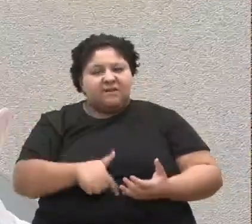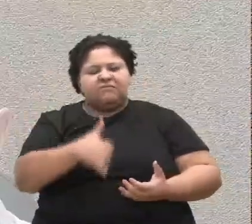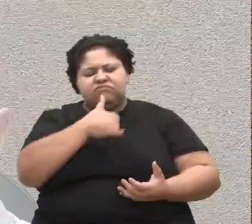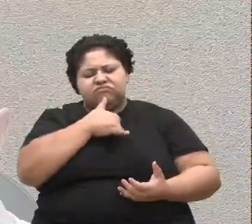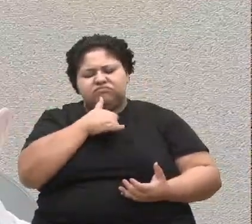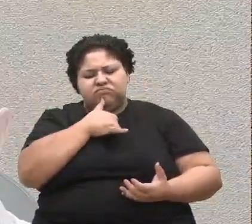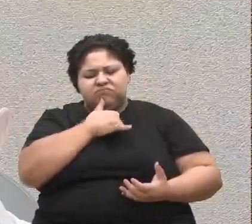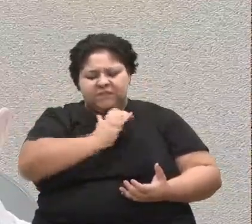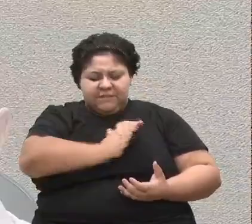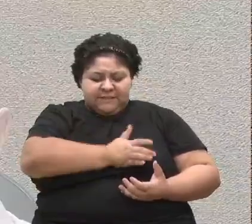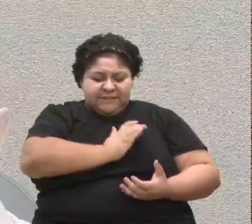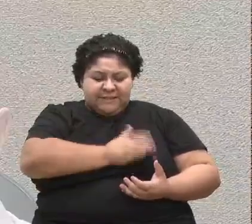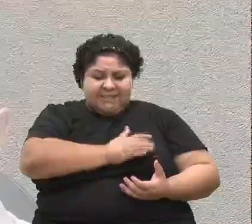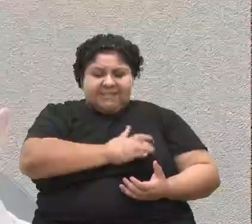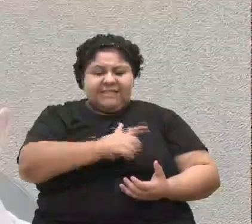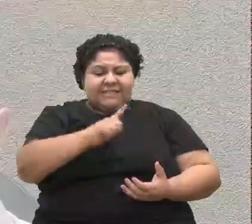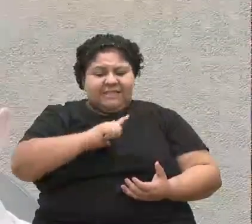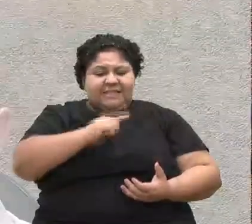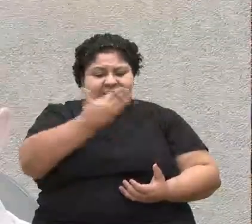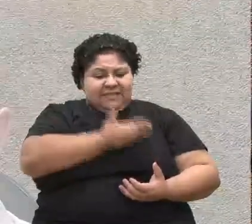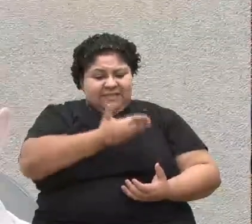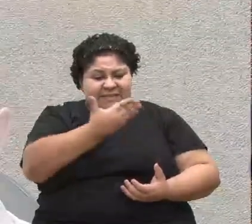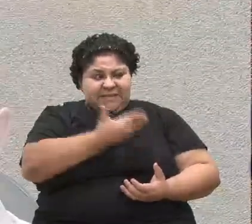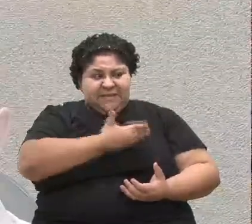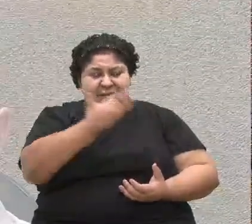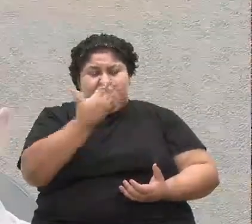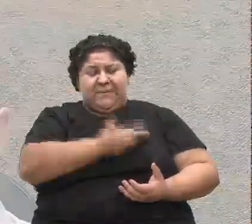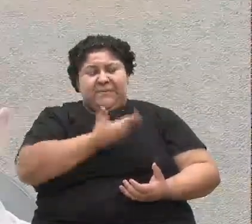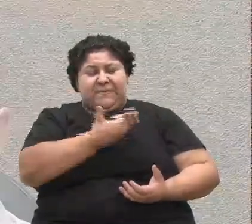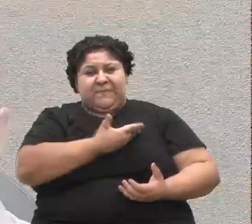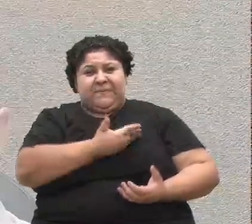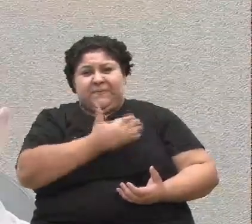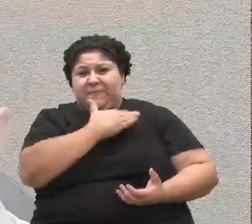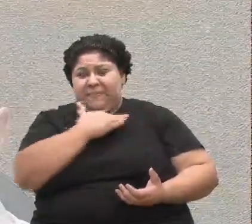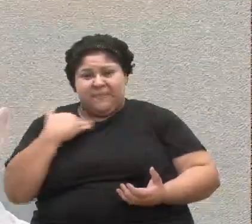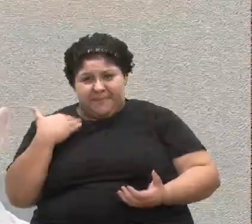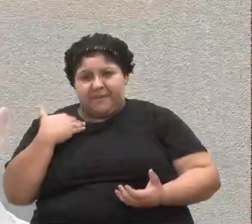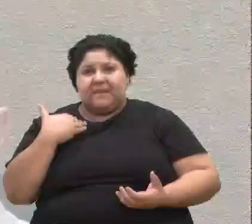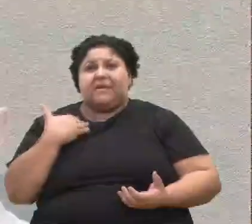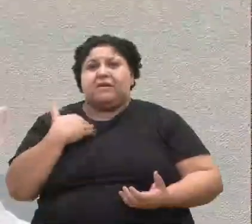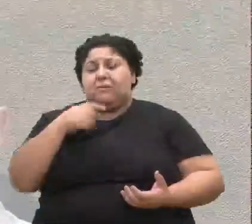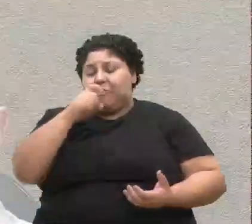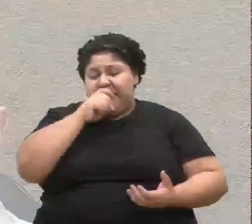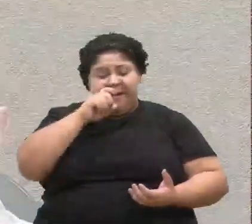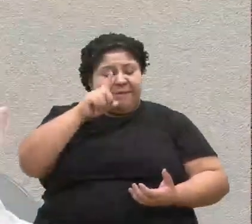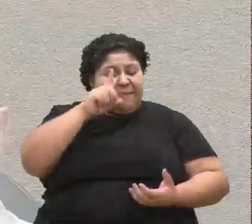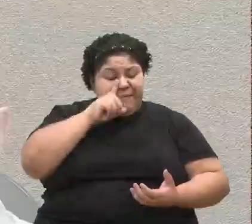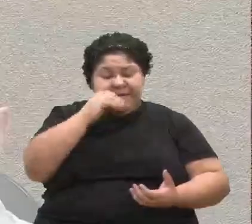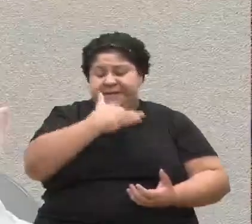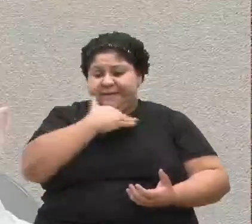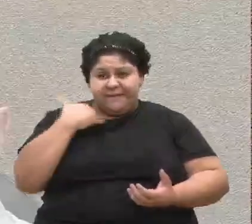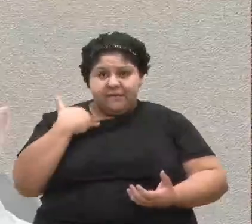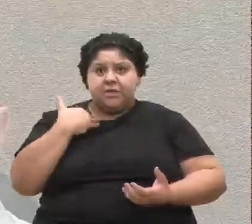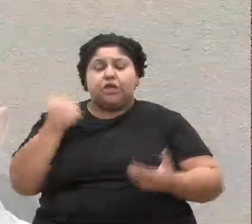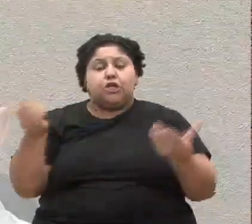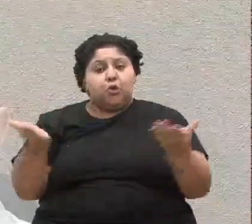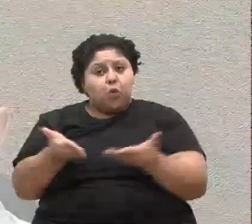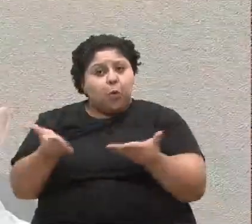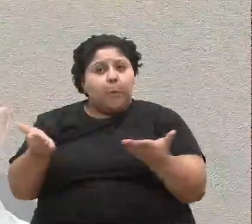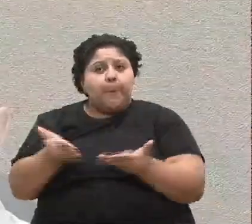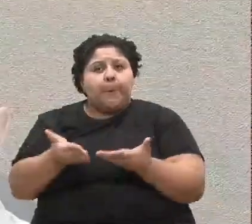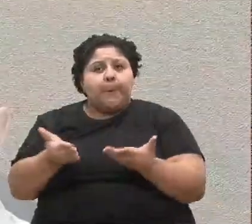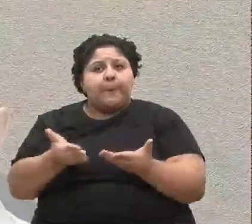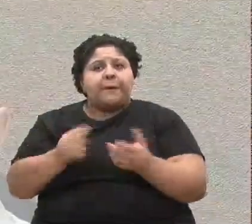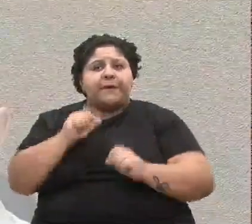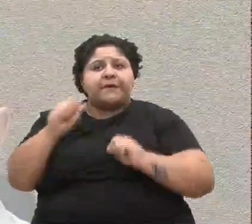que dói no meu coração, porque eu tenho amigos meus que tiveram o filho assassinado, outros que tiveram o pai assassinado, e que hoje, quem